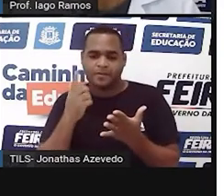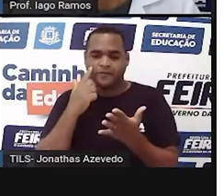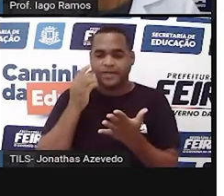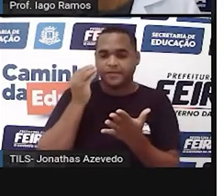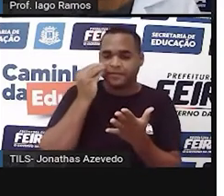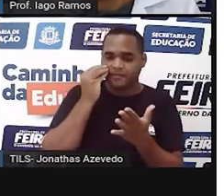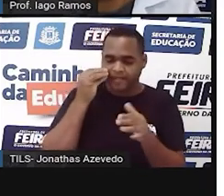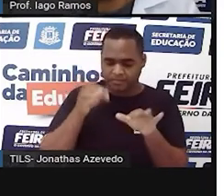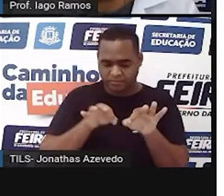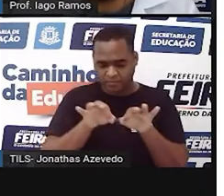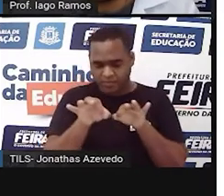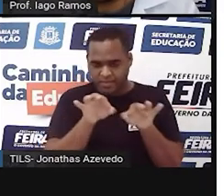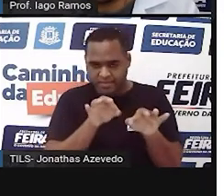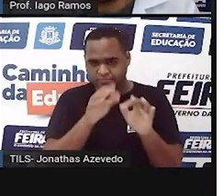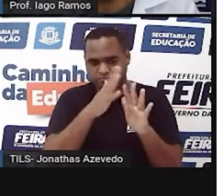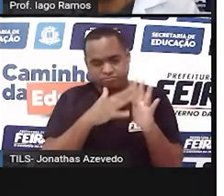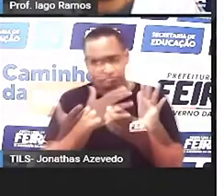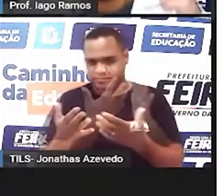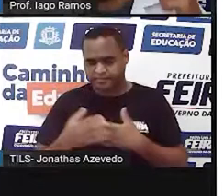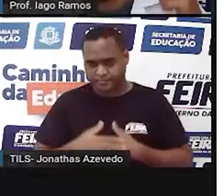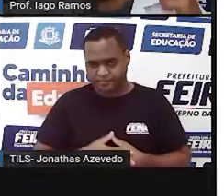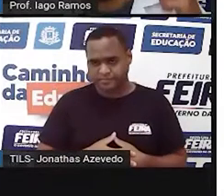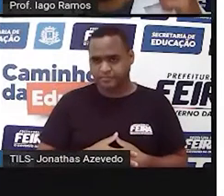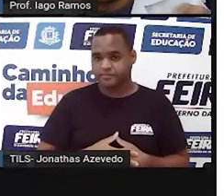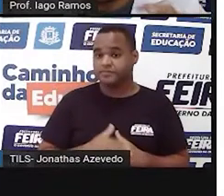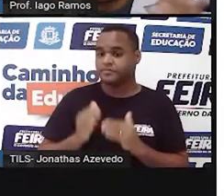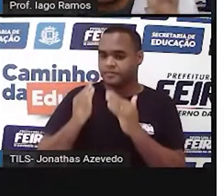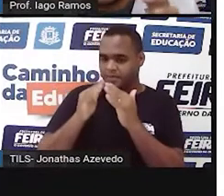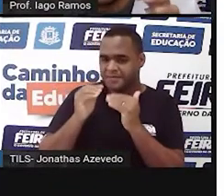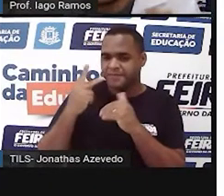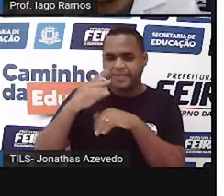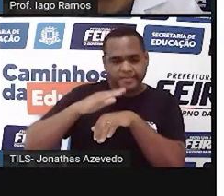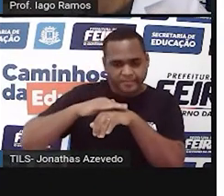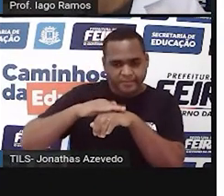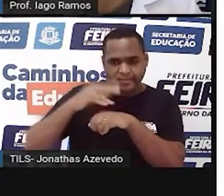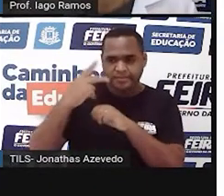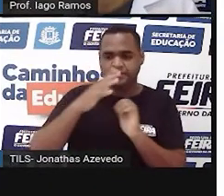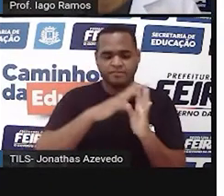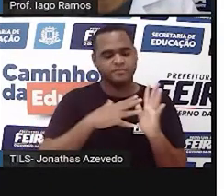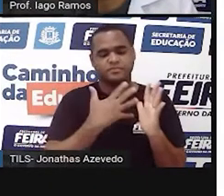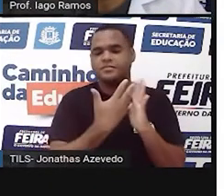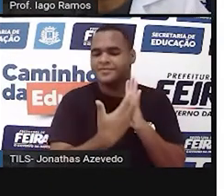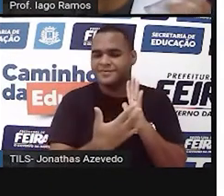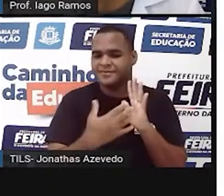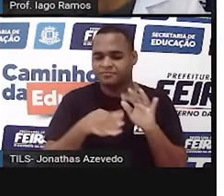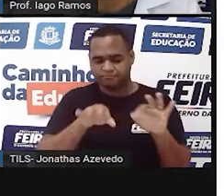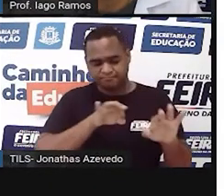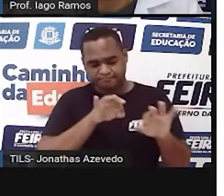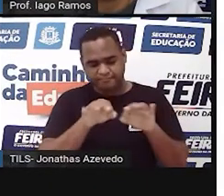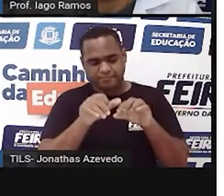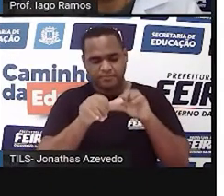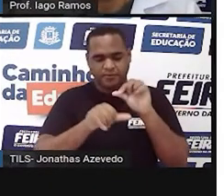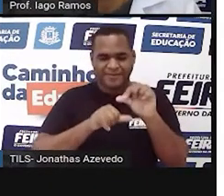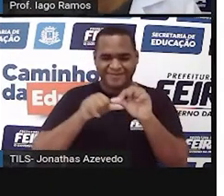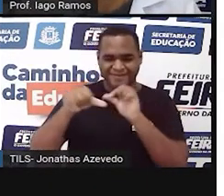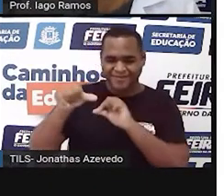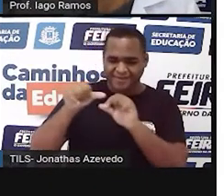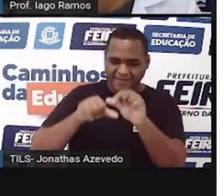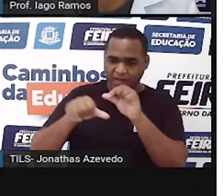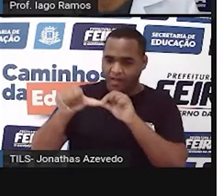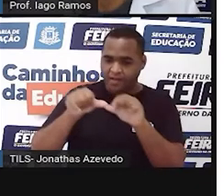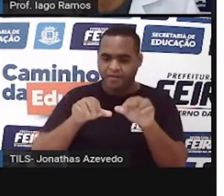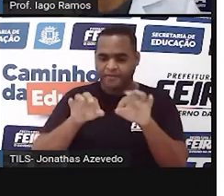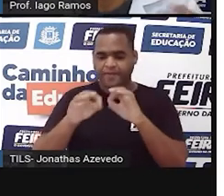organização nessa tabela, né? Que você pegasse essa tabelinha aí e reorganizasse ela de